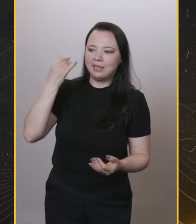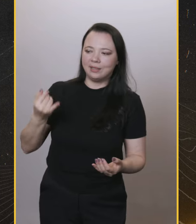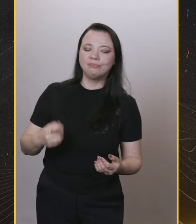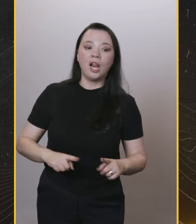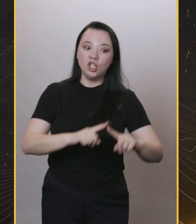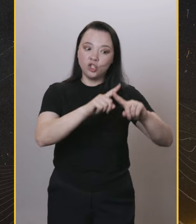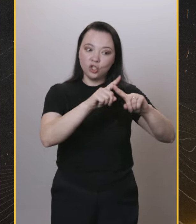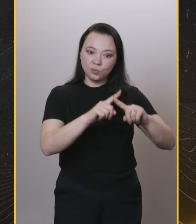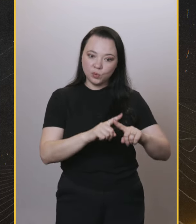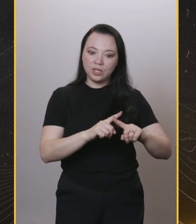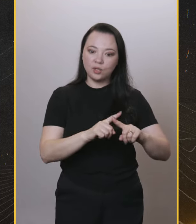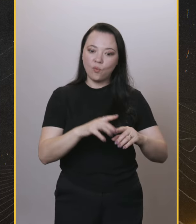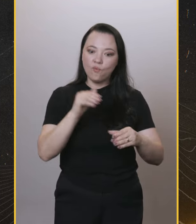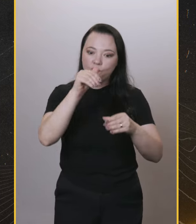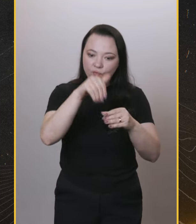Entendeu? Exortismo.